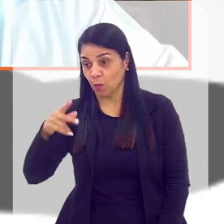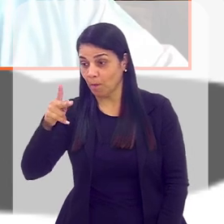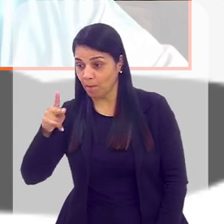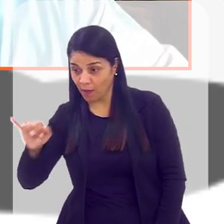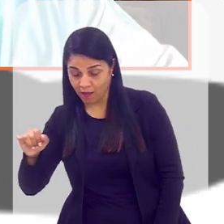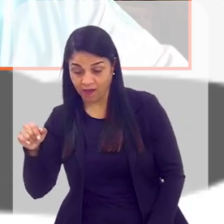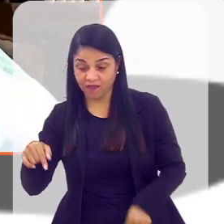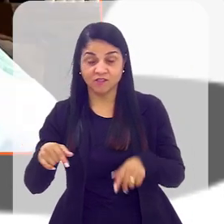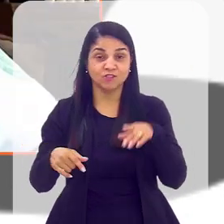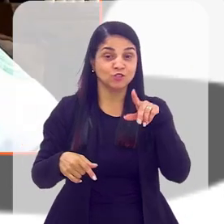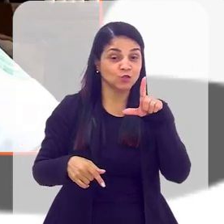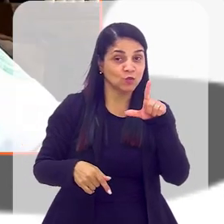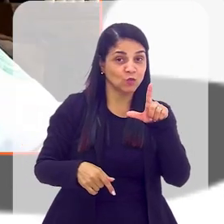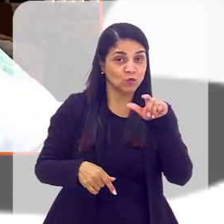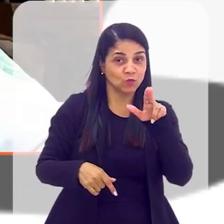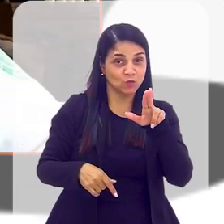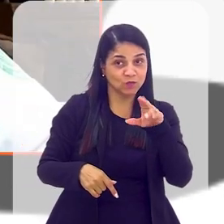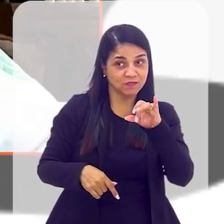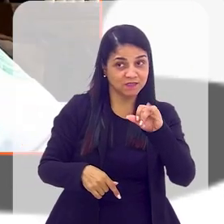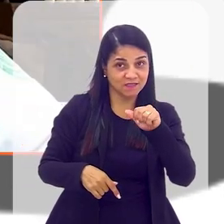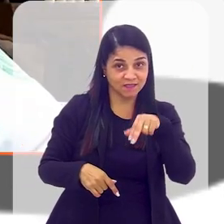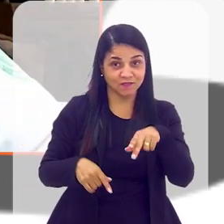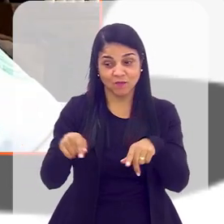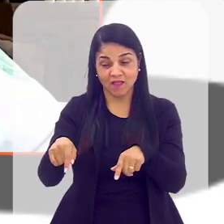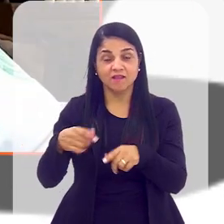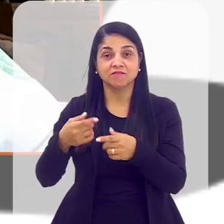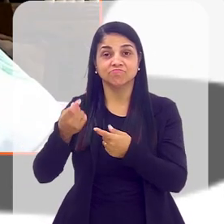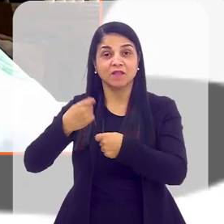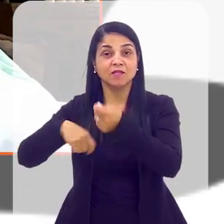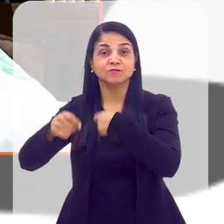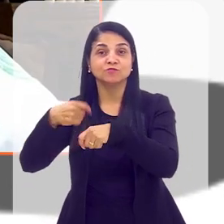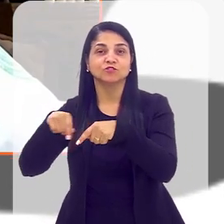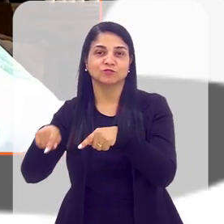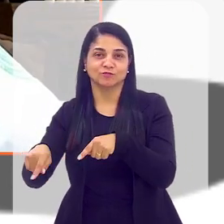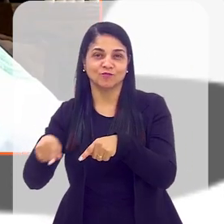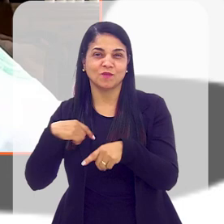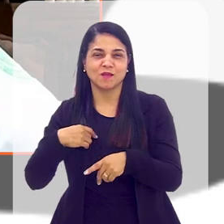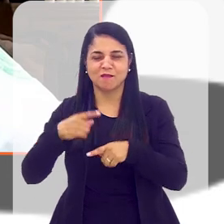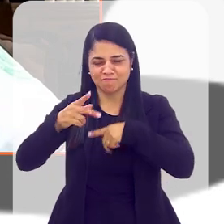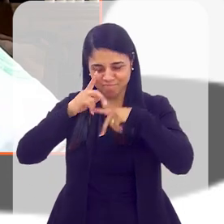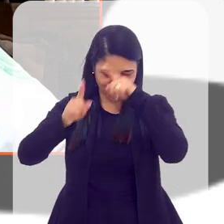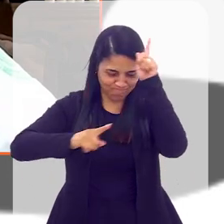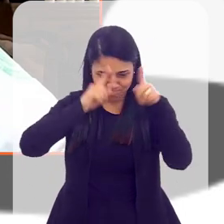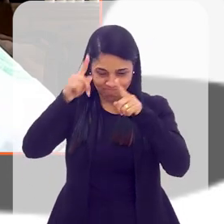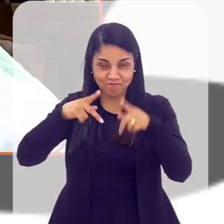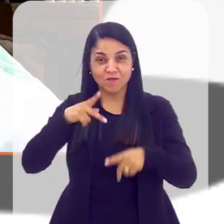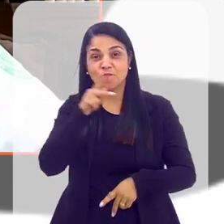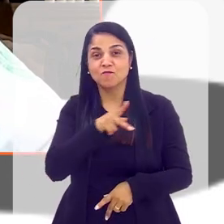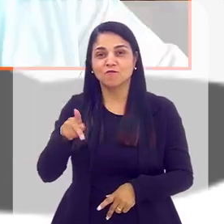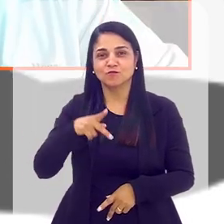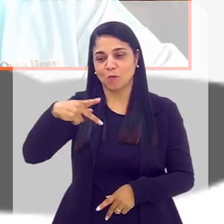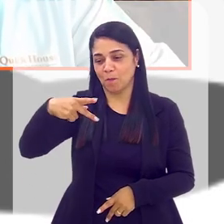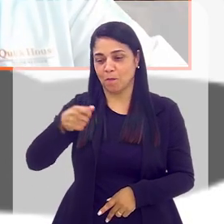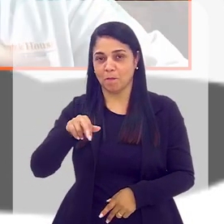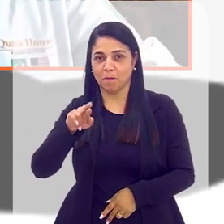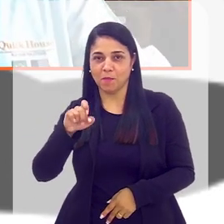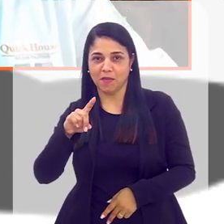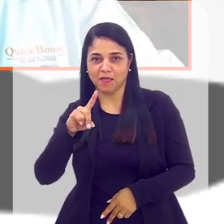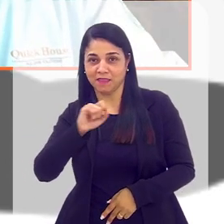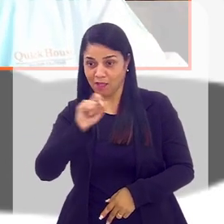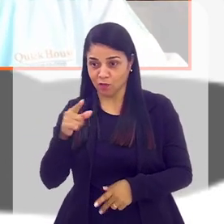Ele também é administrador. Ele é administrador. E, na verdade, ele é um inventor. é meio professor pardal, assim. Não tem para dizer.